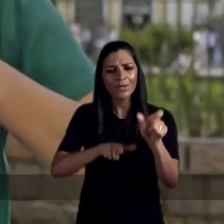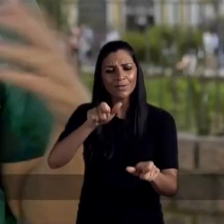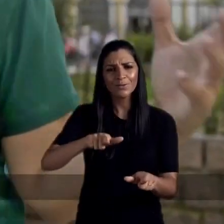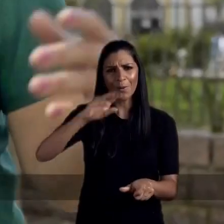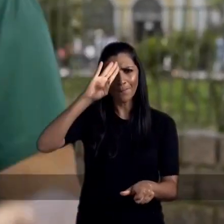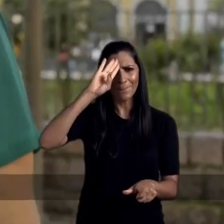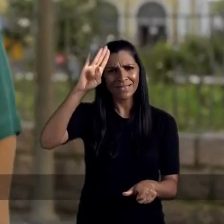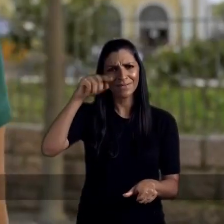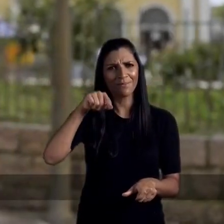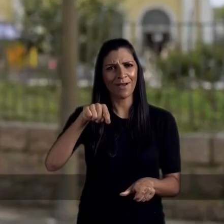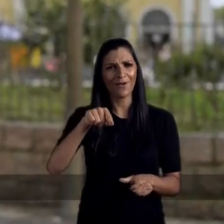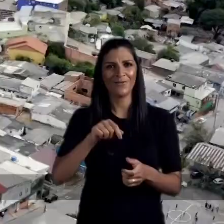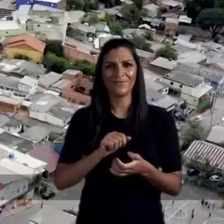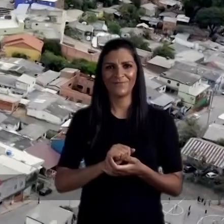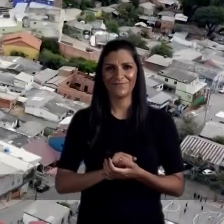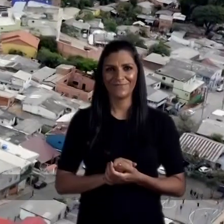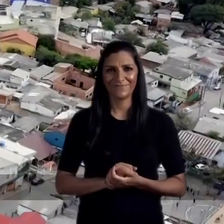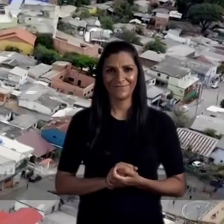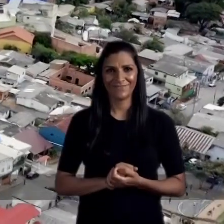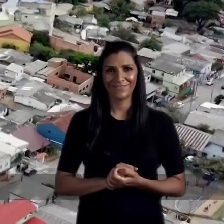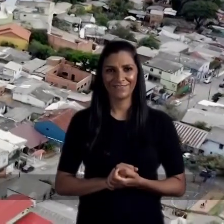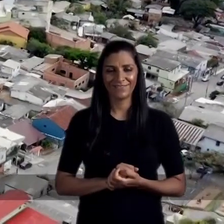pessoas no centro das decisões.